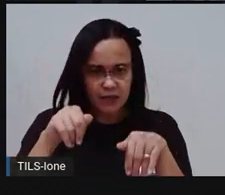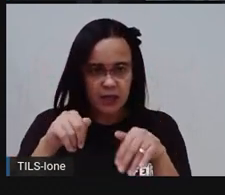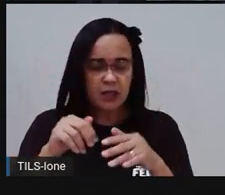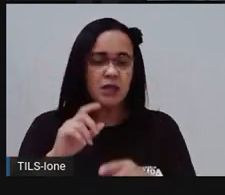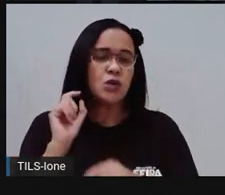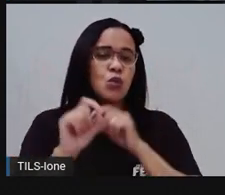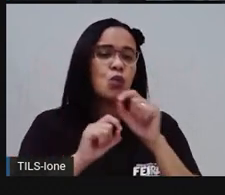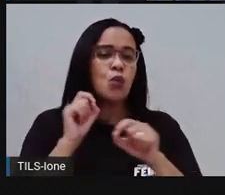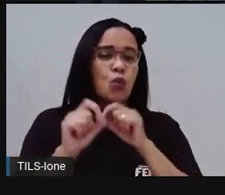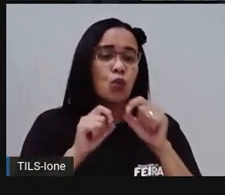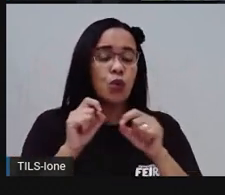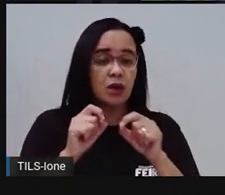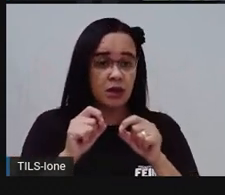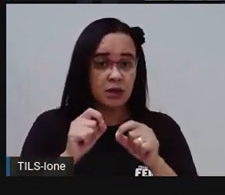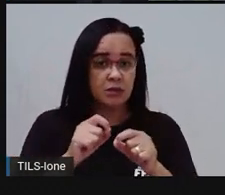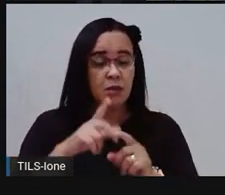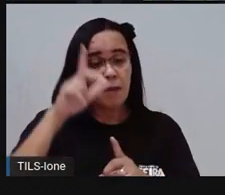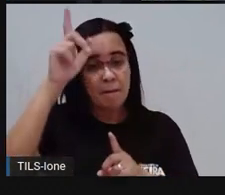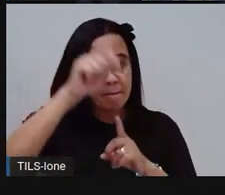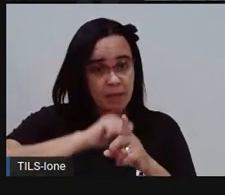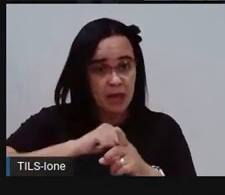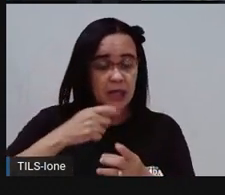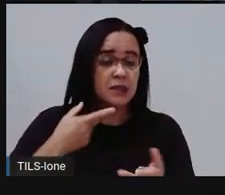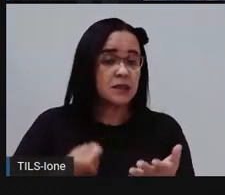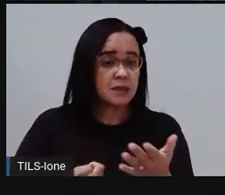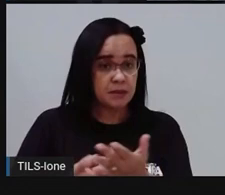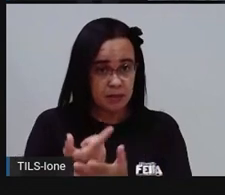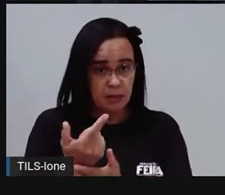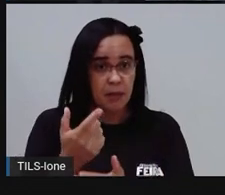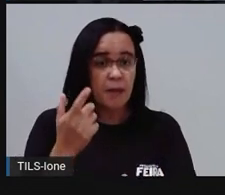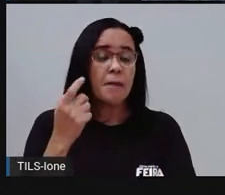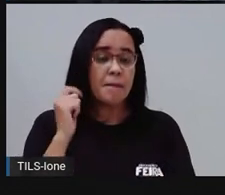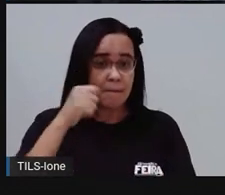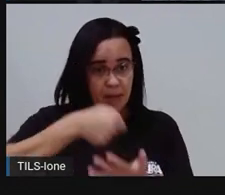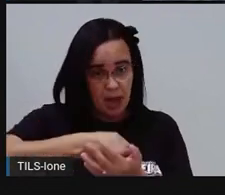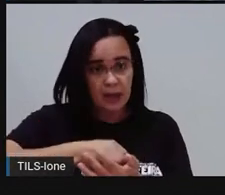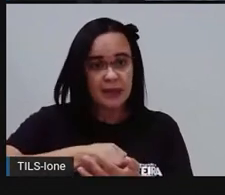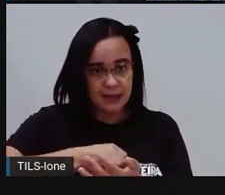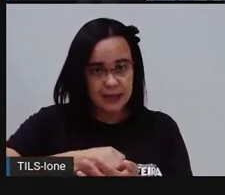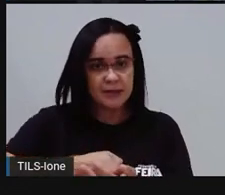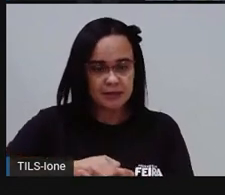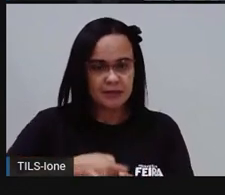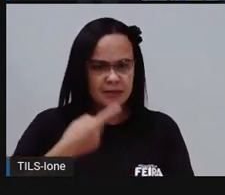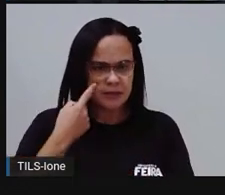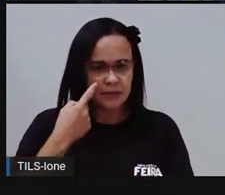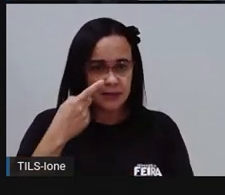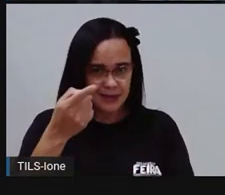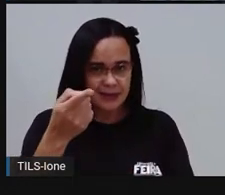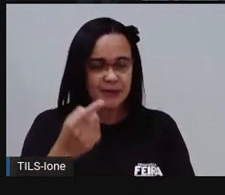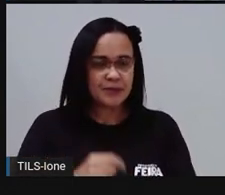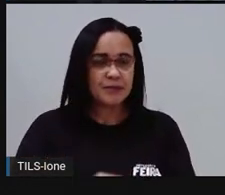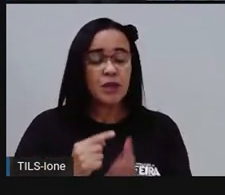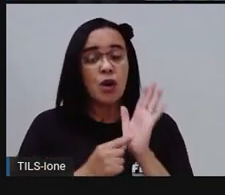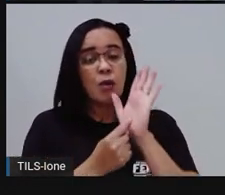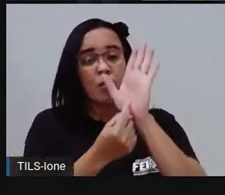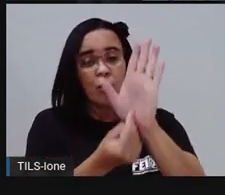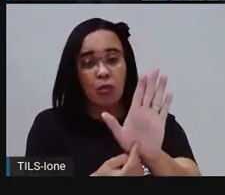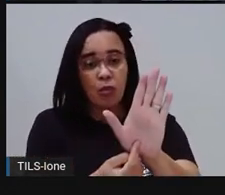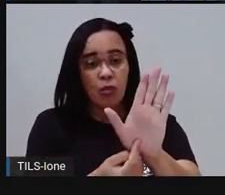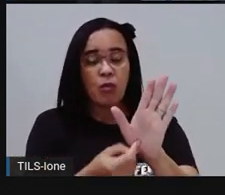fevereiro do ano de dois mil e dezoito. É uma conta que a PRO encontrou no site da Embasa, certo? Então aqui está mostrando o valor.